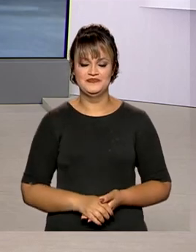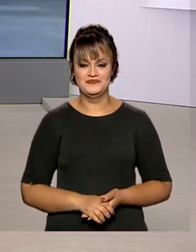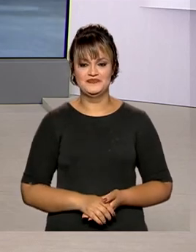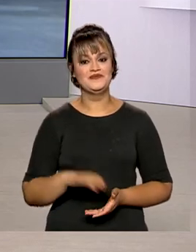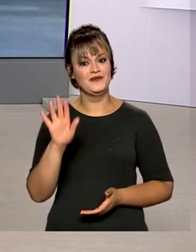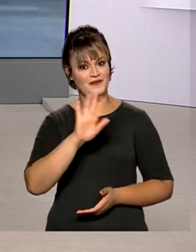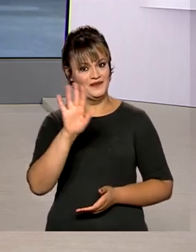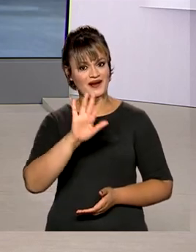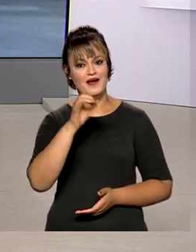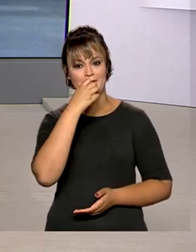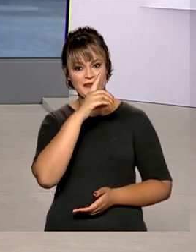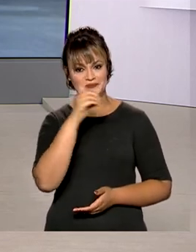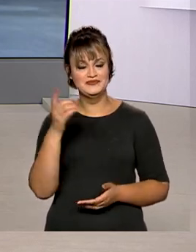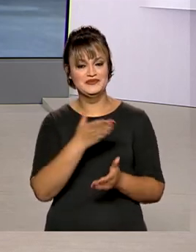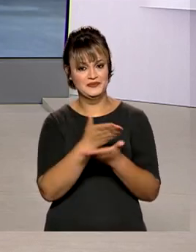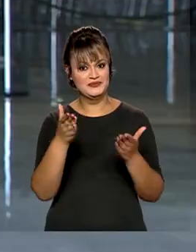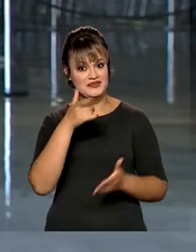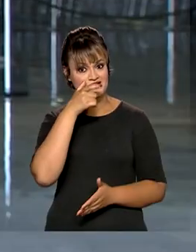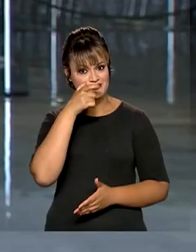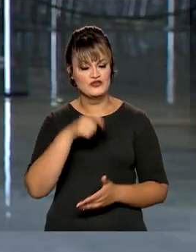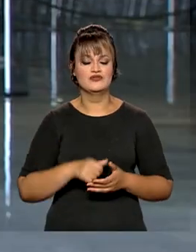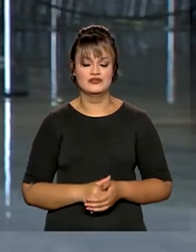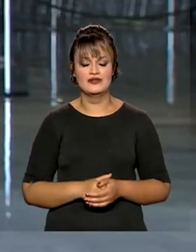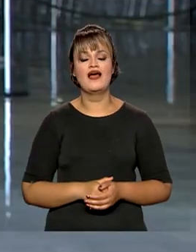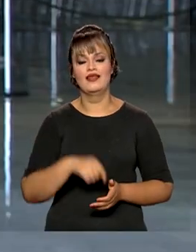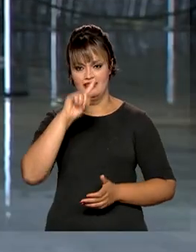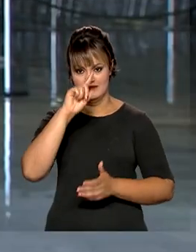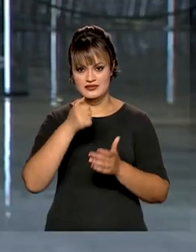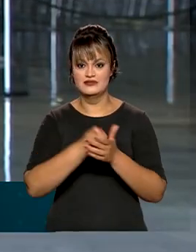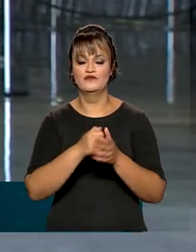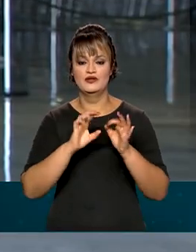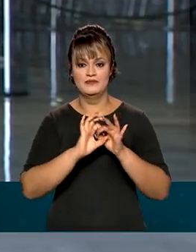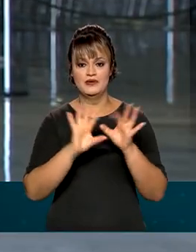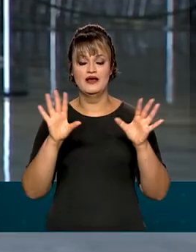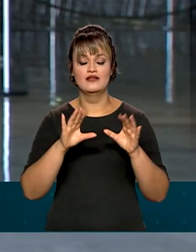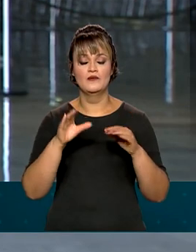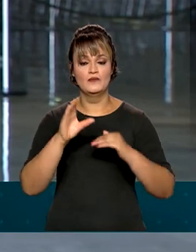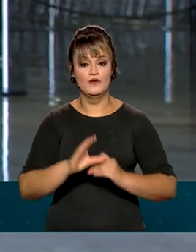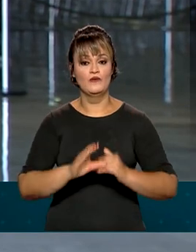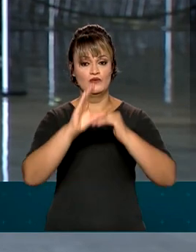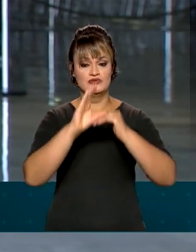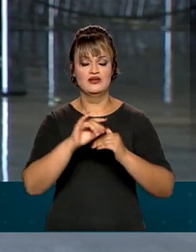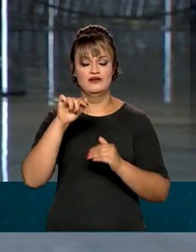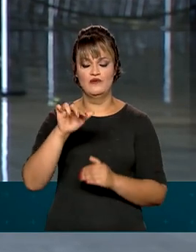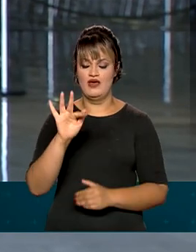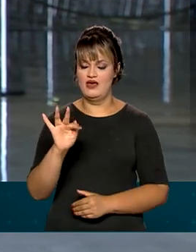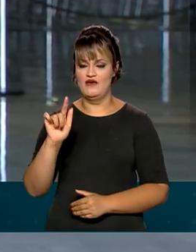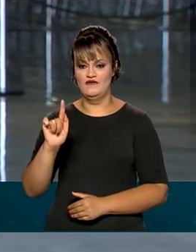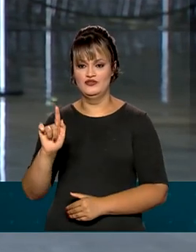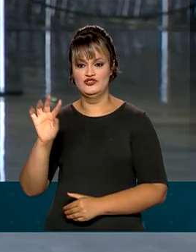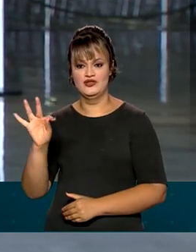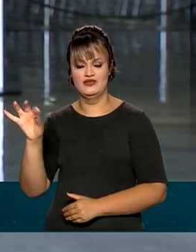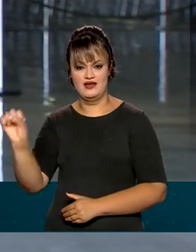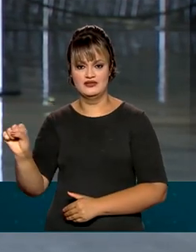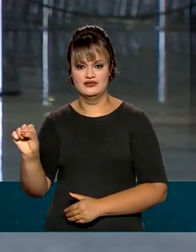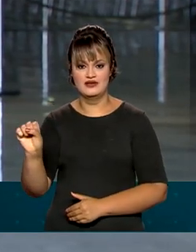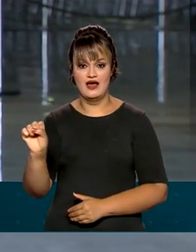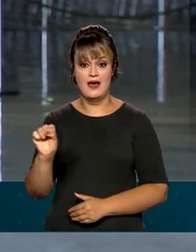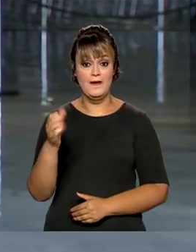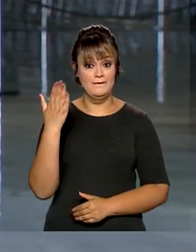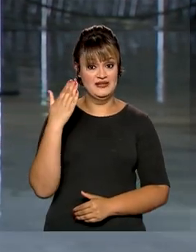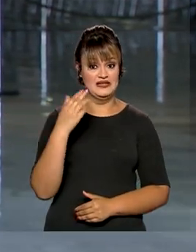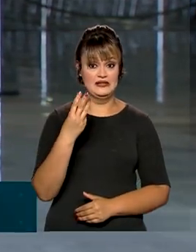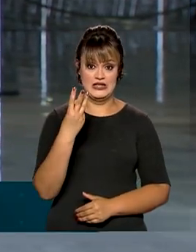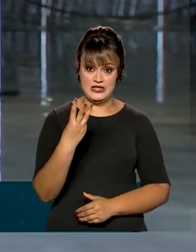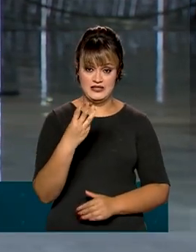Oi, Natália! Bom dia pra você e bom dia a todos. A medida foi autorizada pelo Conselho Curador do FGTS, que aumentou de 3